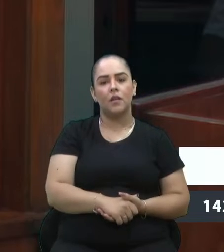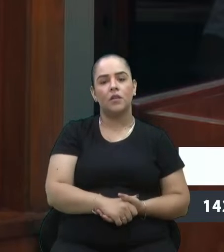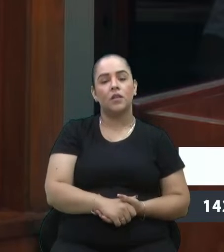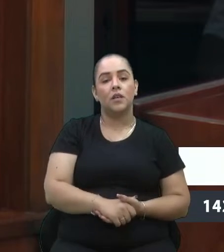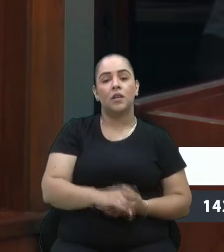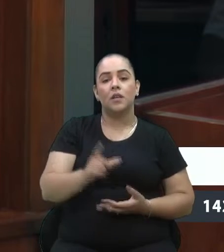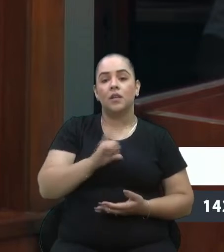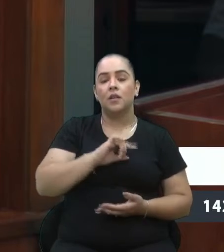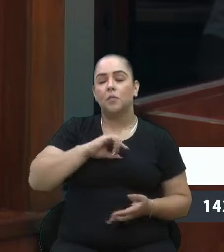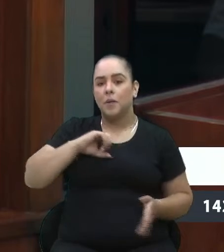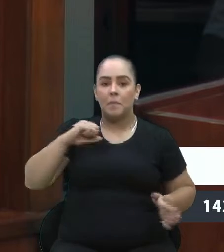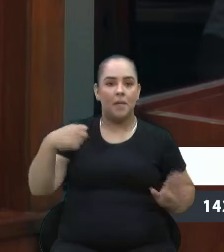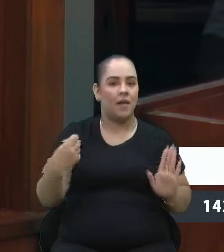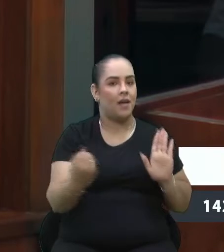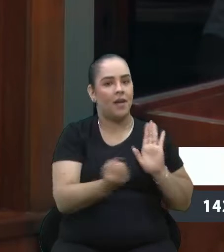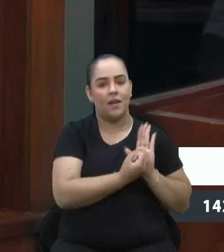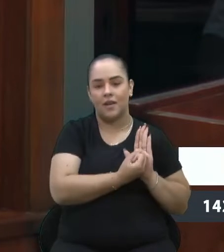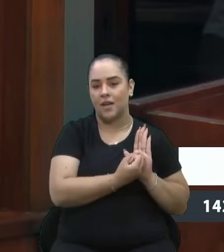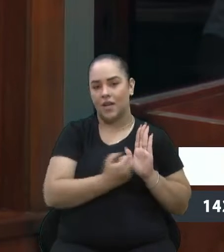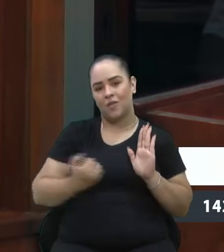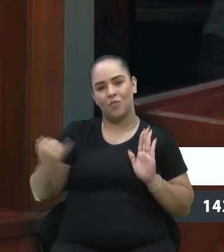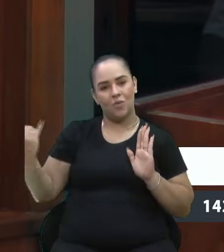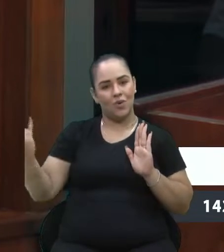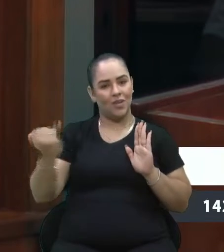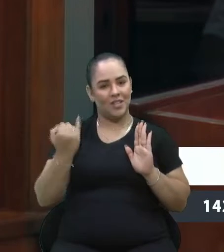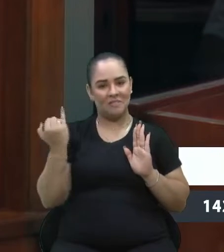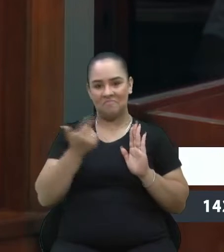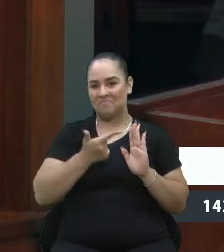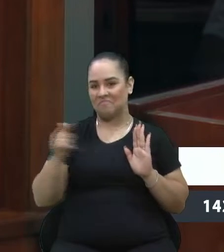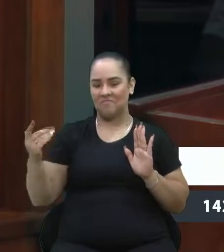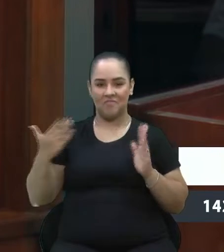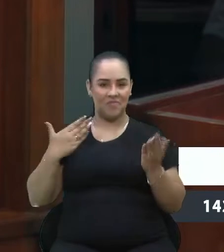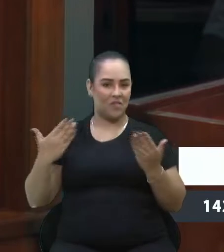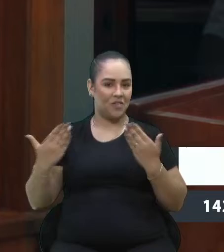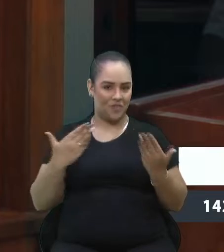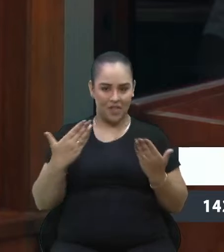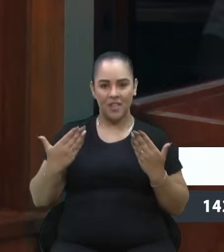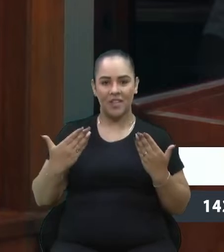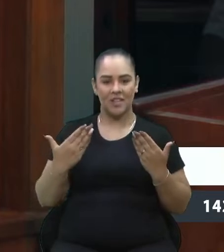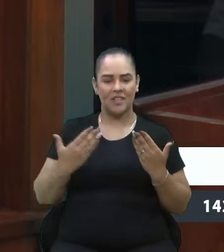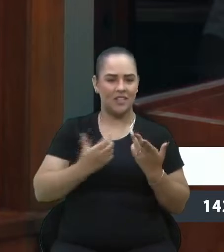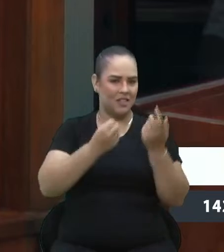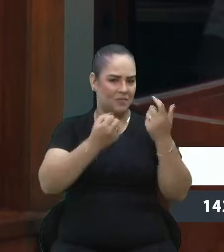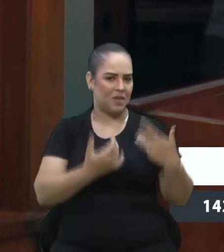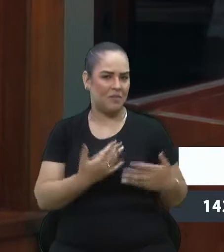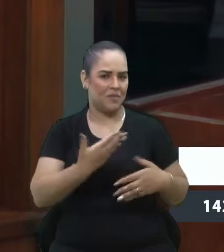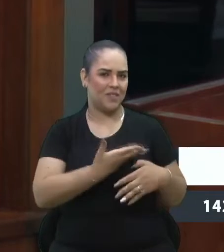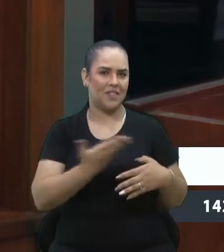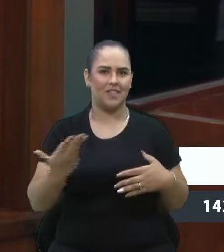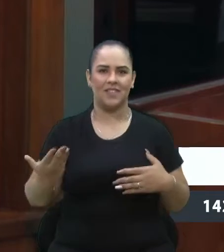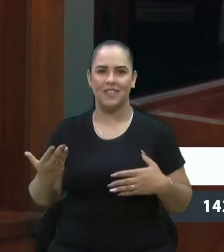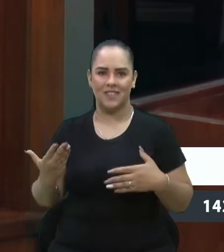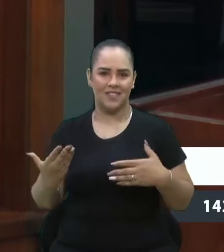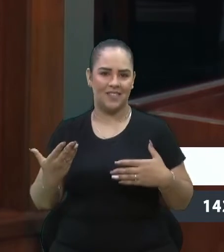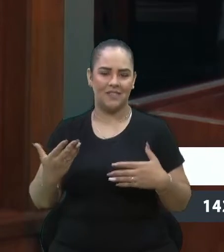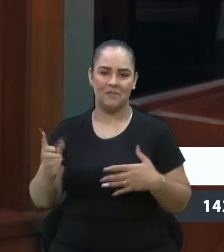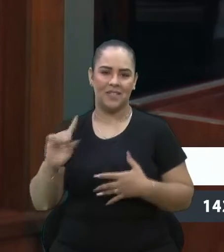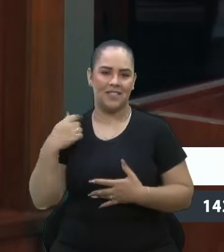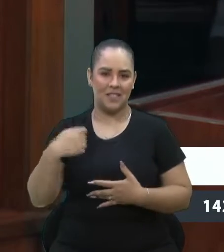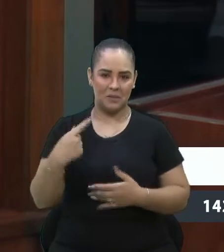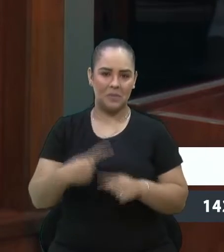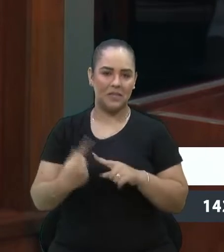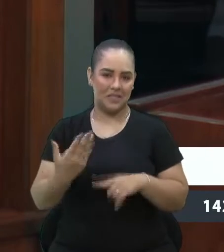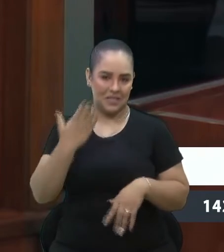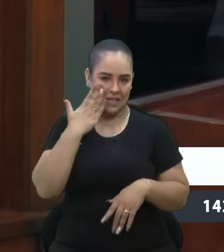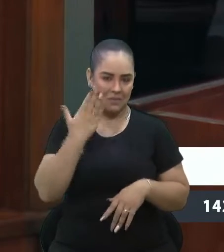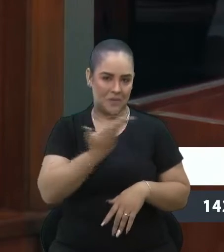marcante, sem dúvida, de escorrer sobre isso para vocês seria até desnecessário, porque eu acredito que a